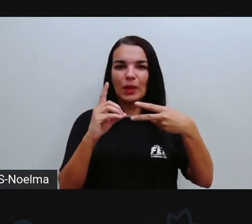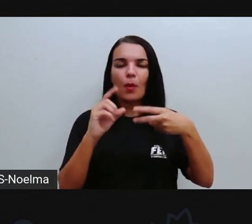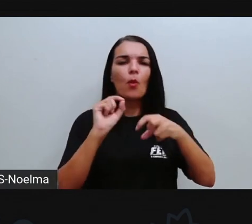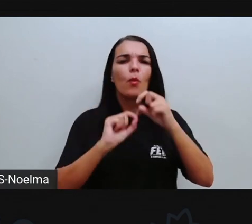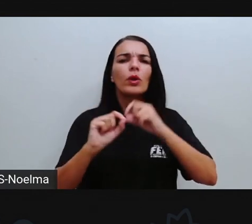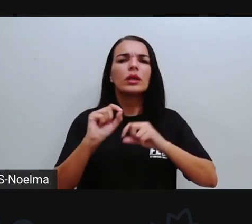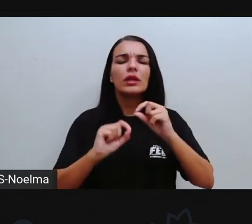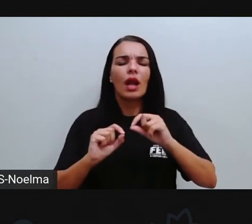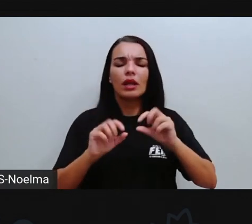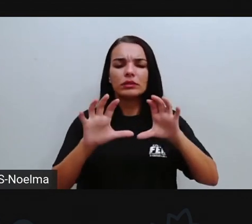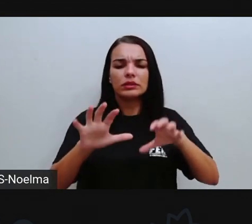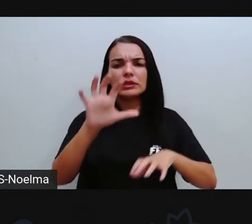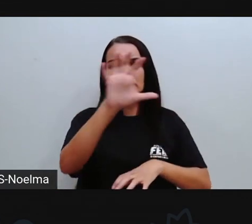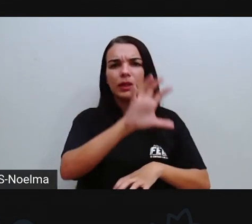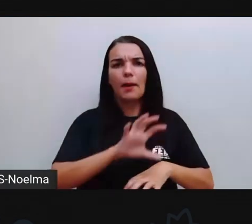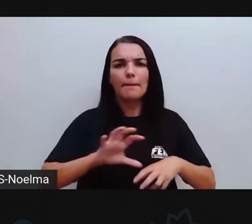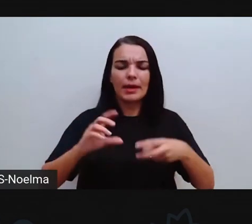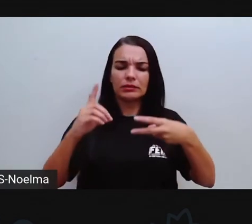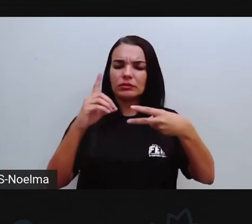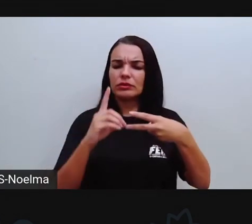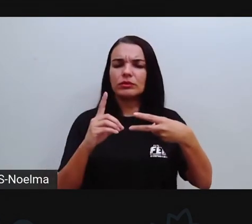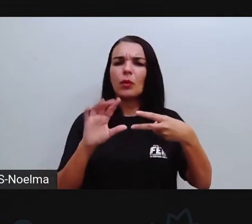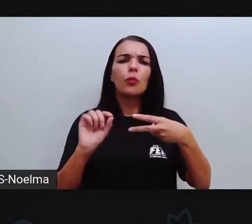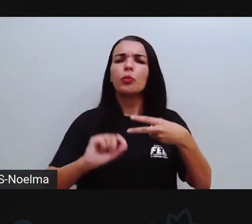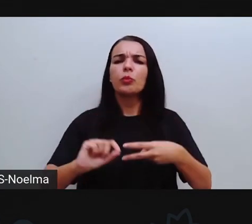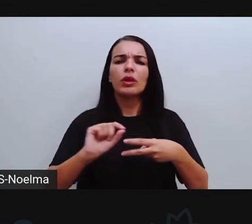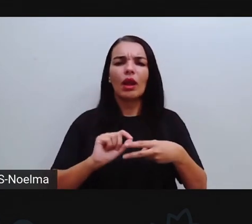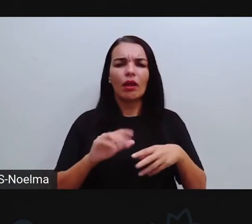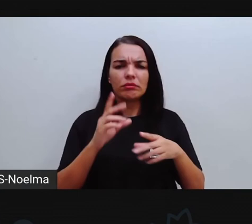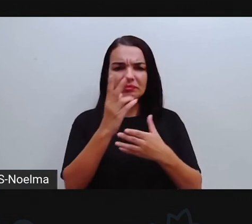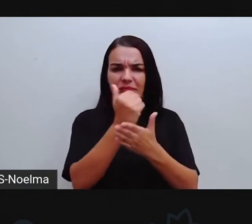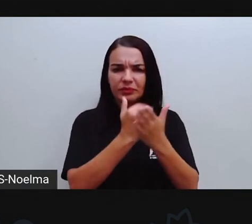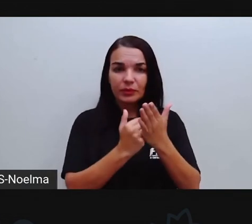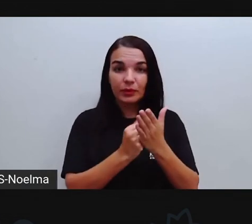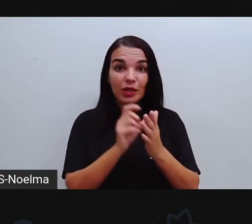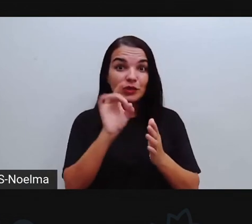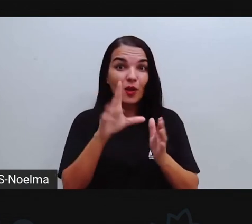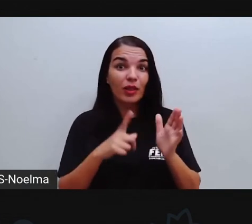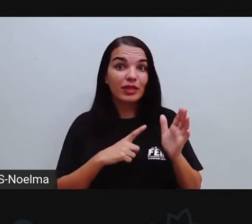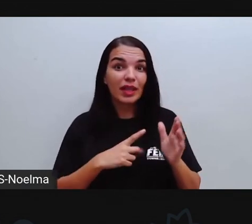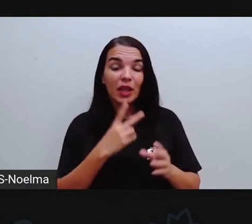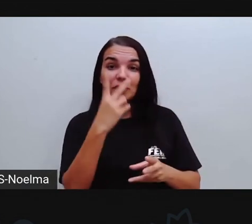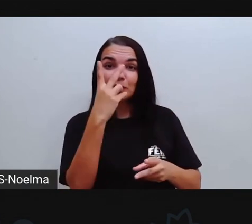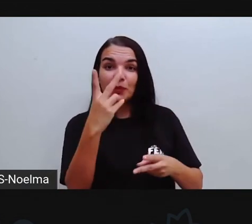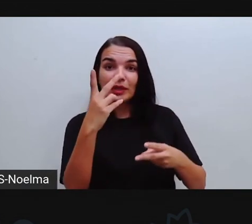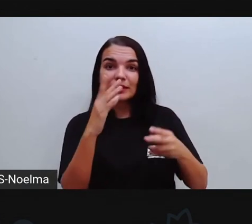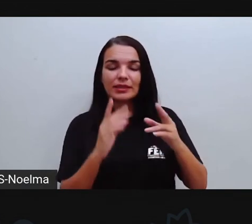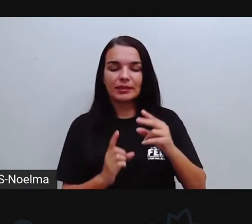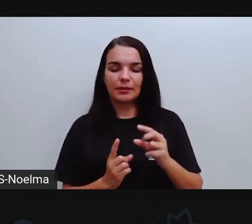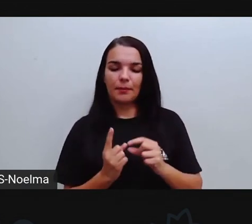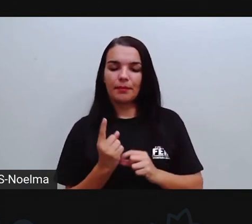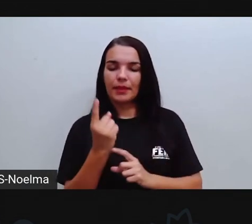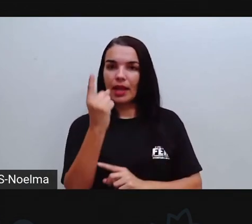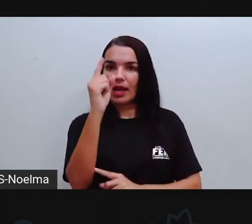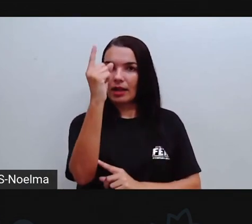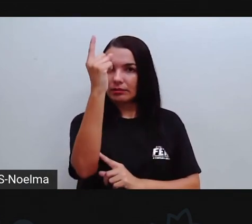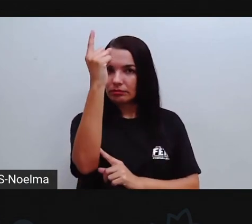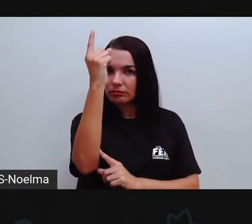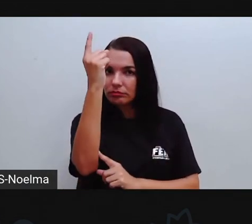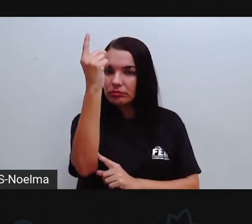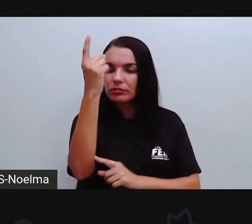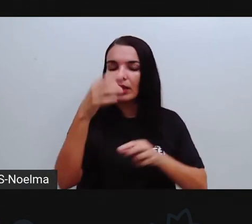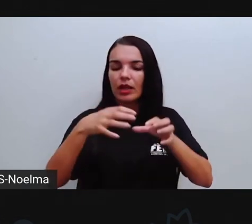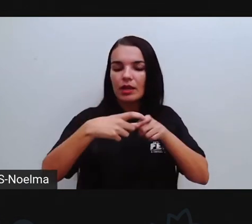seria uma figura bidimensional, né? Que apresentam duas dimensões, que seria o quê? O